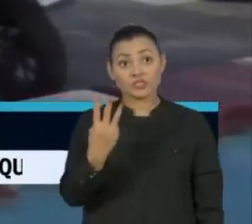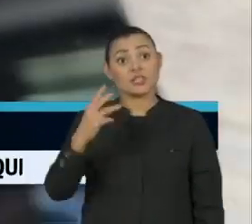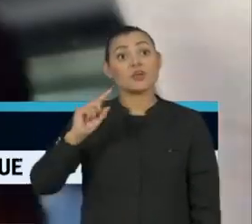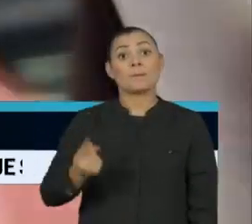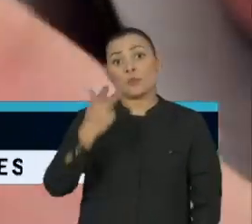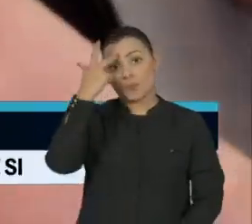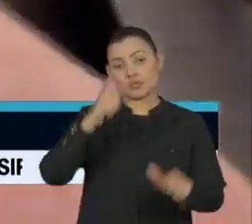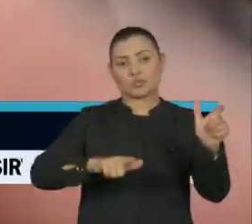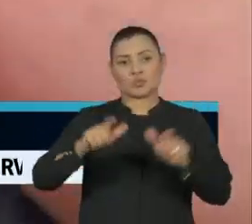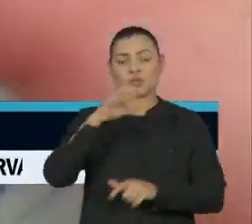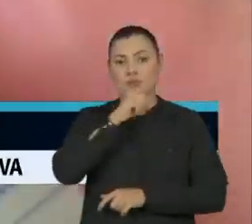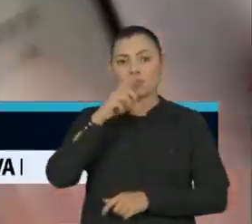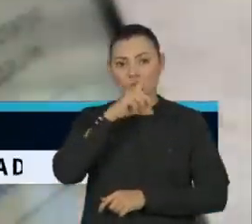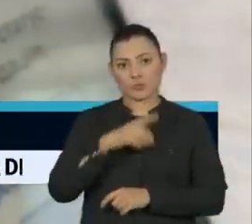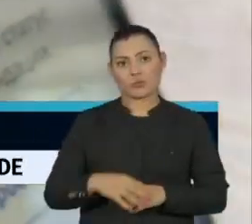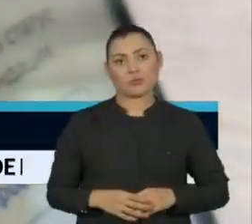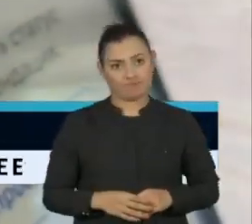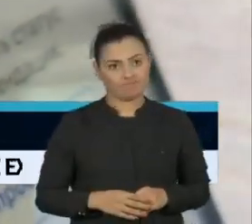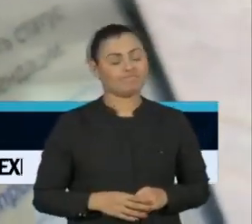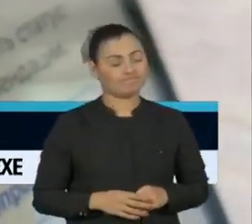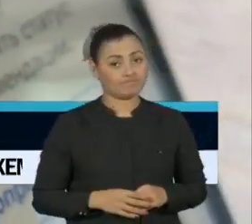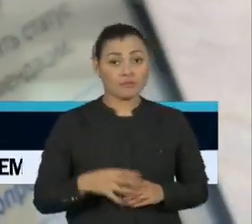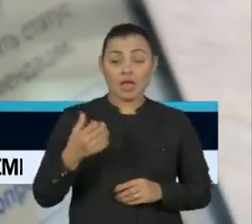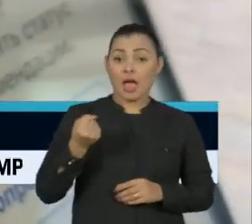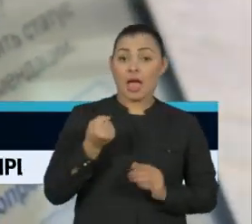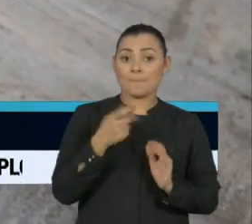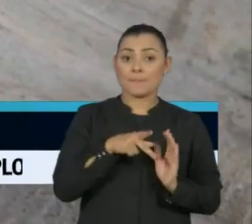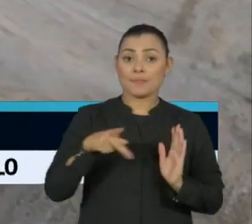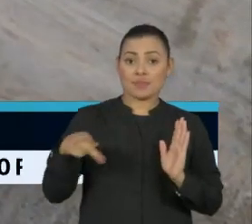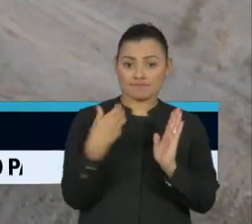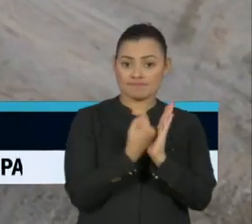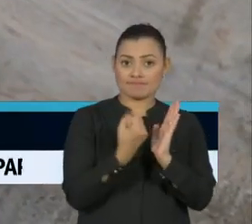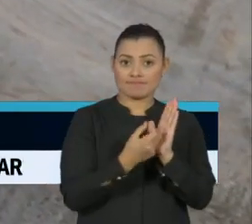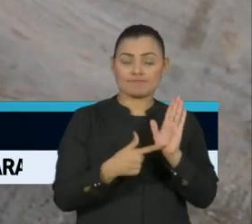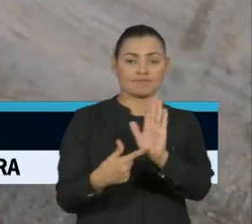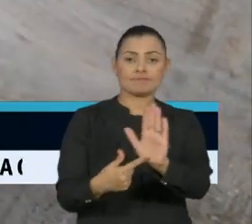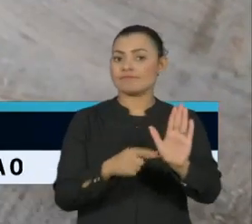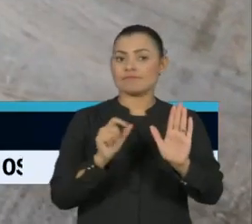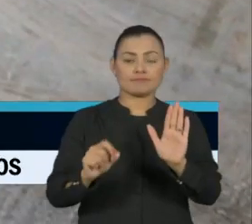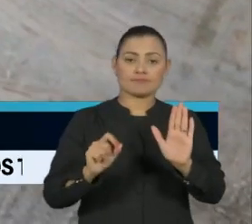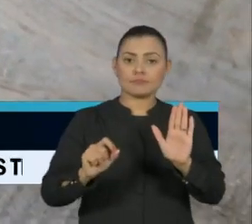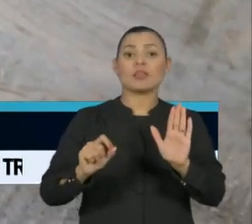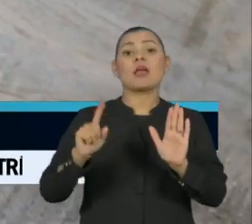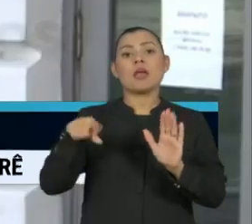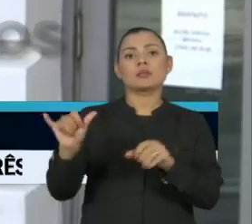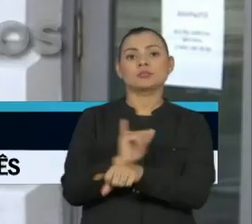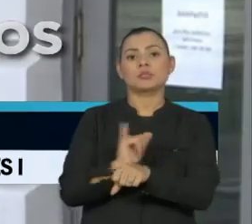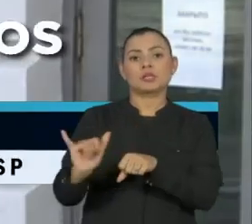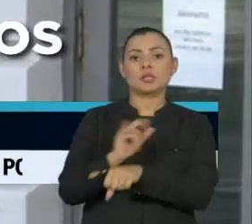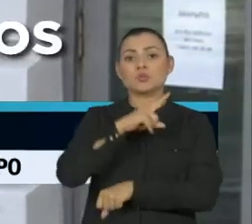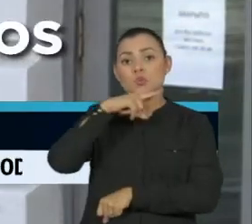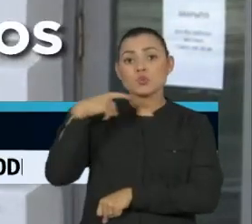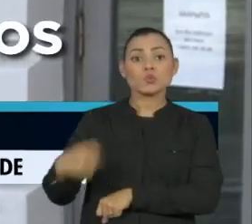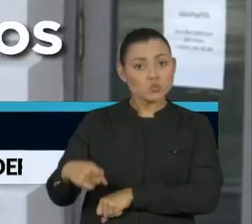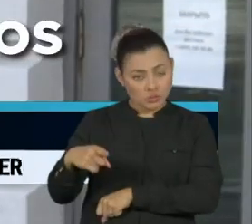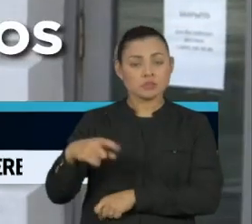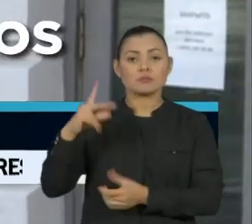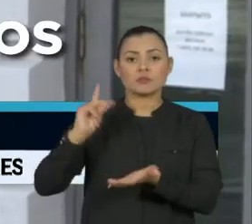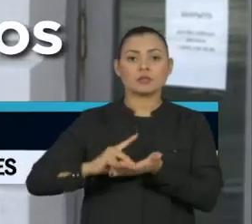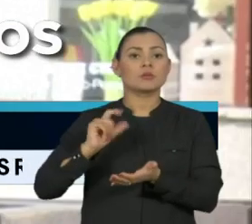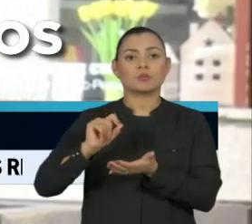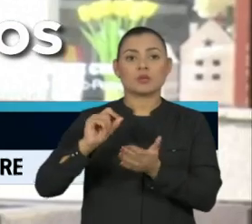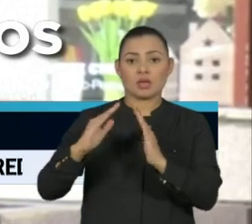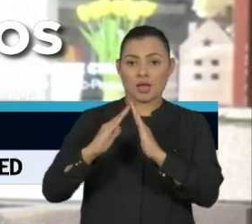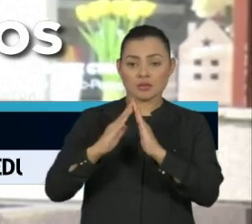de semana. Um aplicativo de celular é a ferramenta do governo russo para autorizar a saída de casa